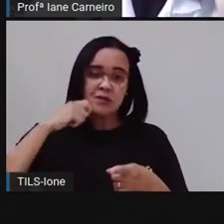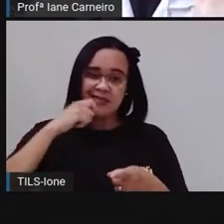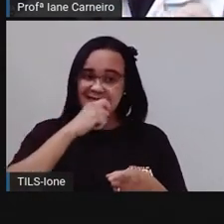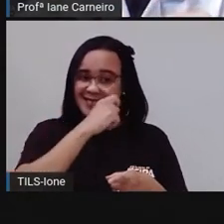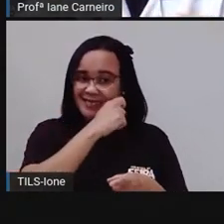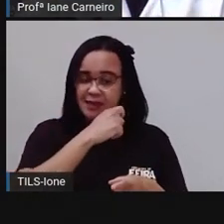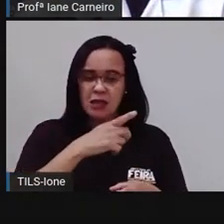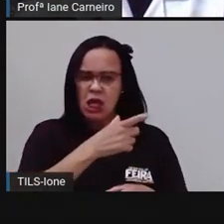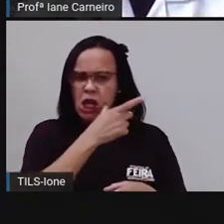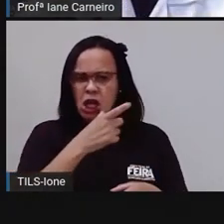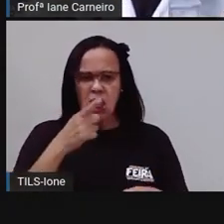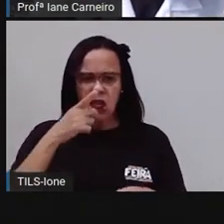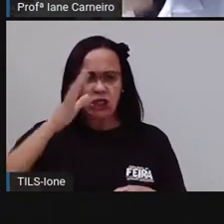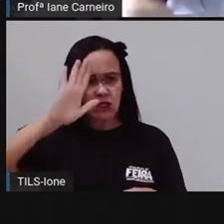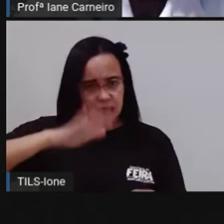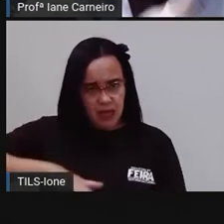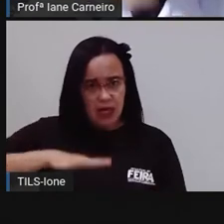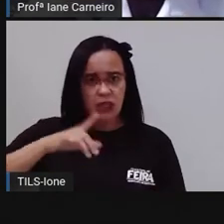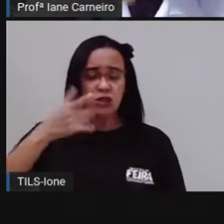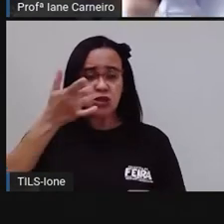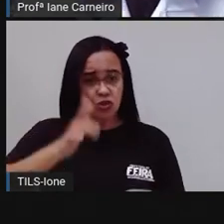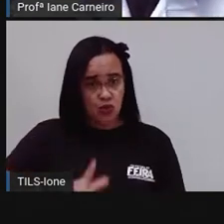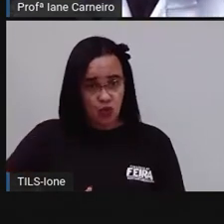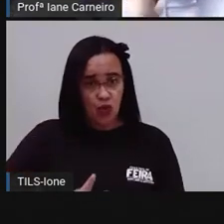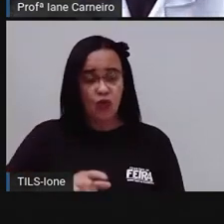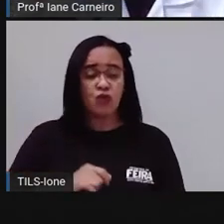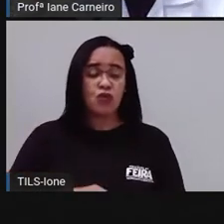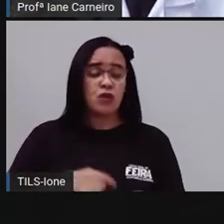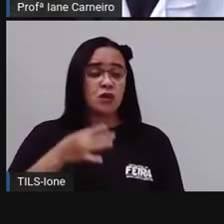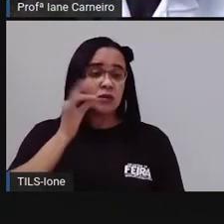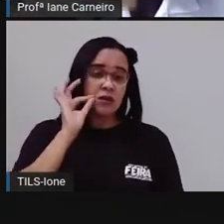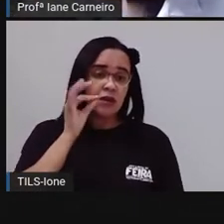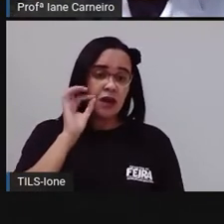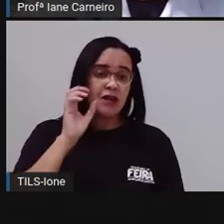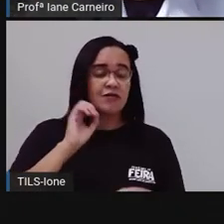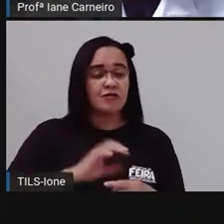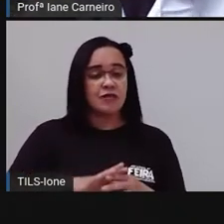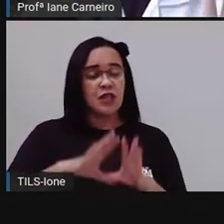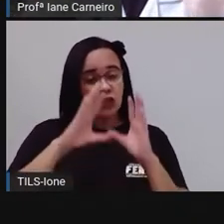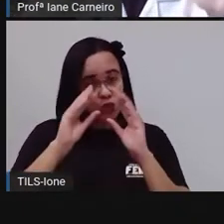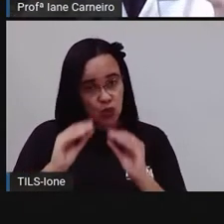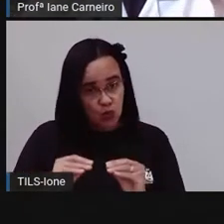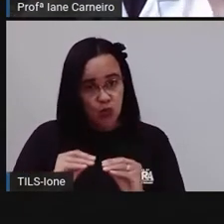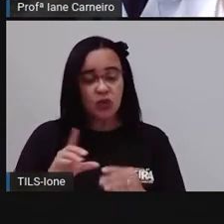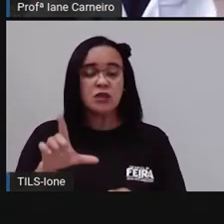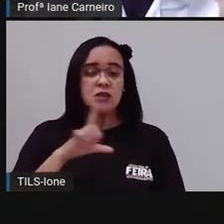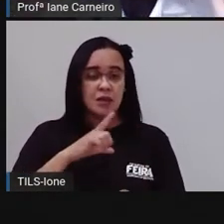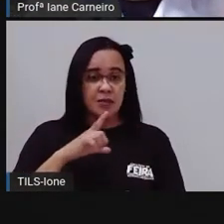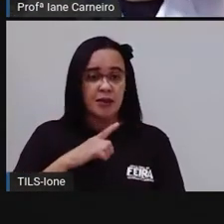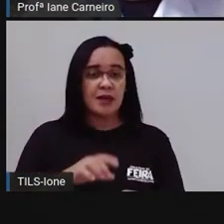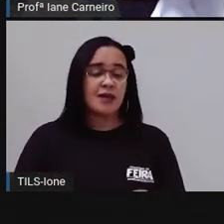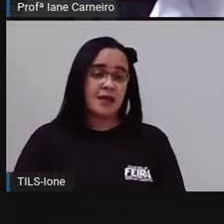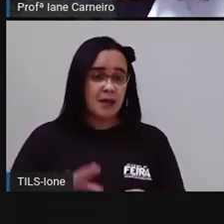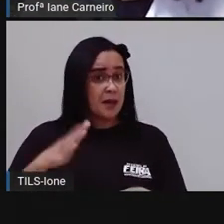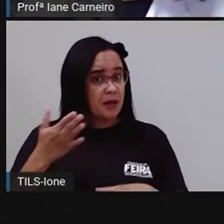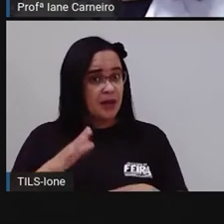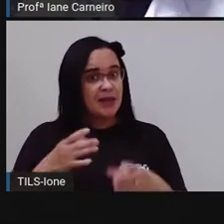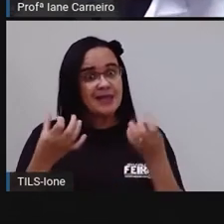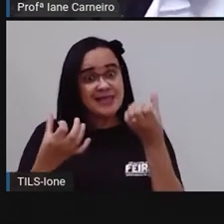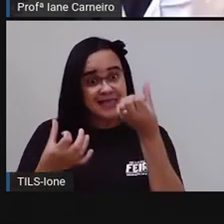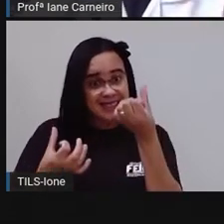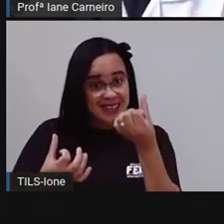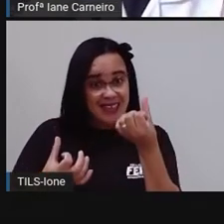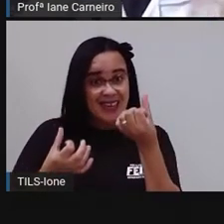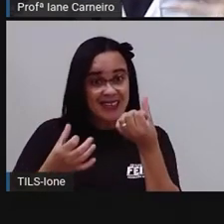vez. Tomou, né, o café da noite, escova mais uma vez. Então, imagina, seis vezes a Pró contou aqui.